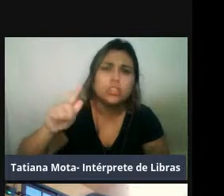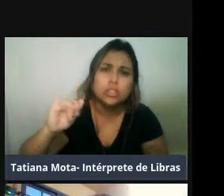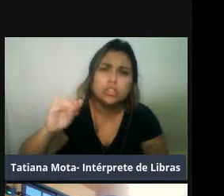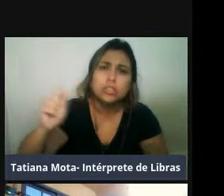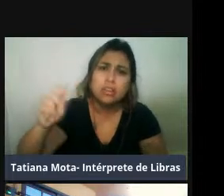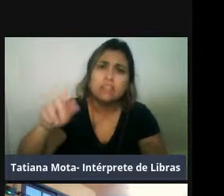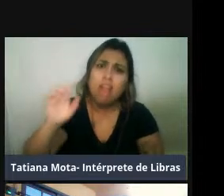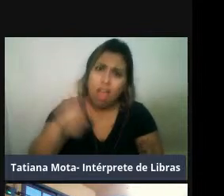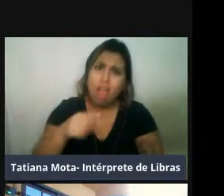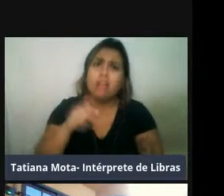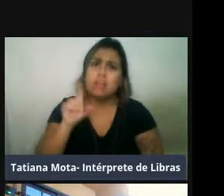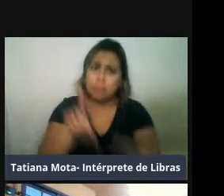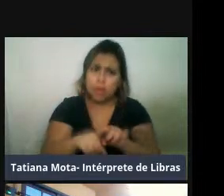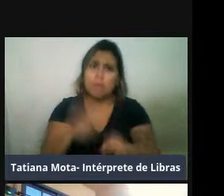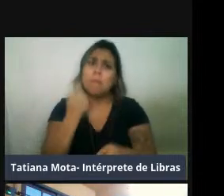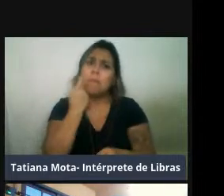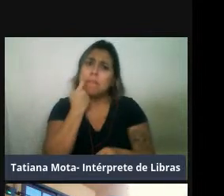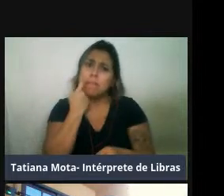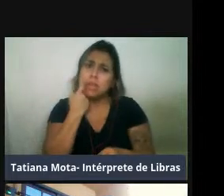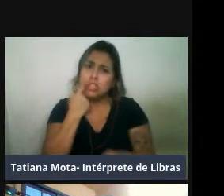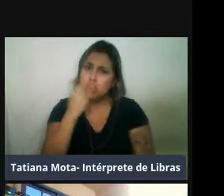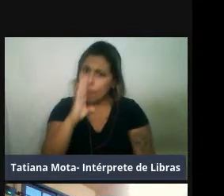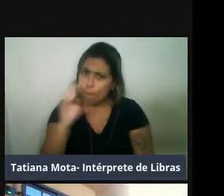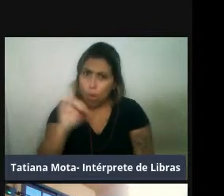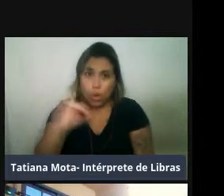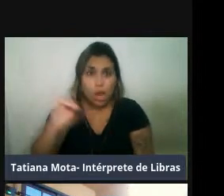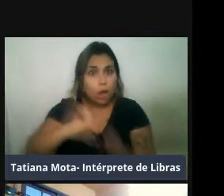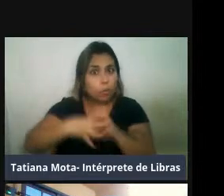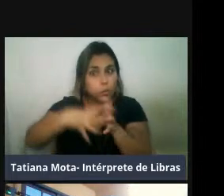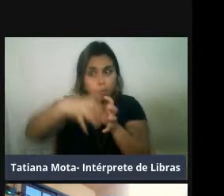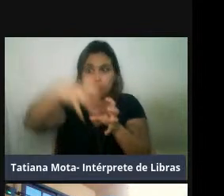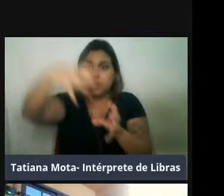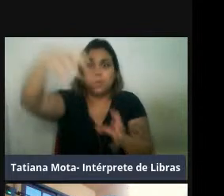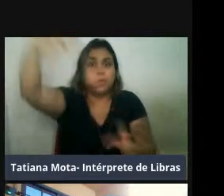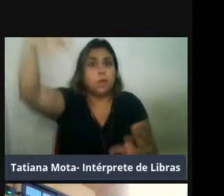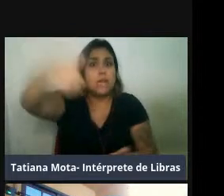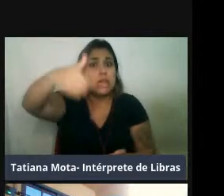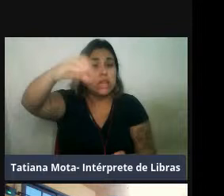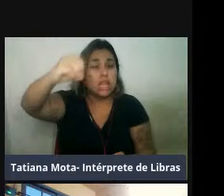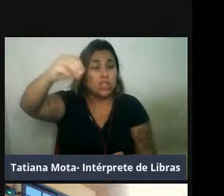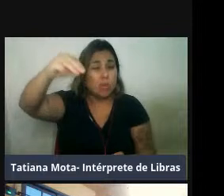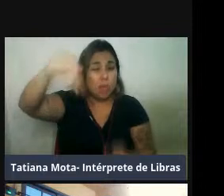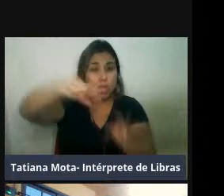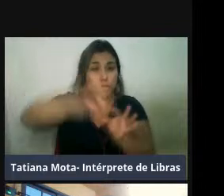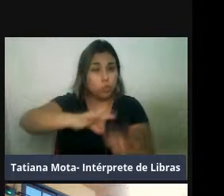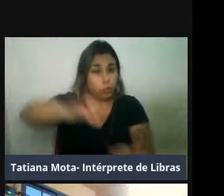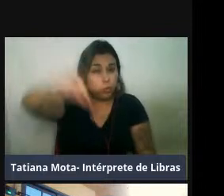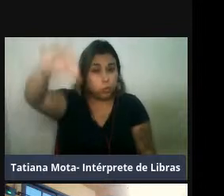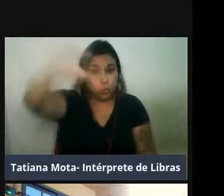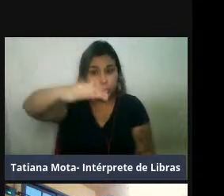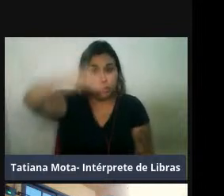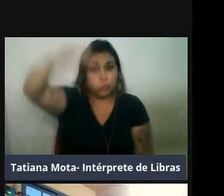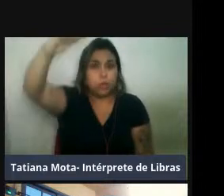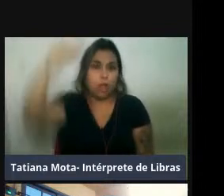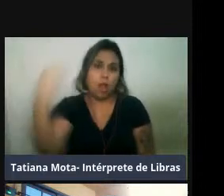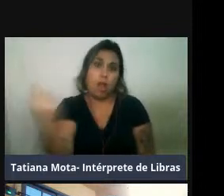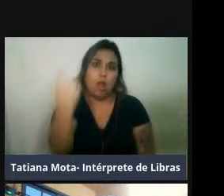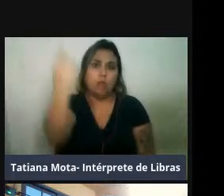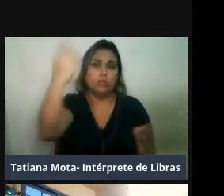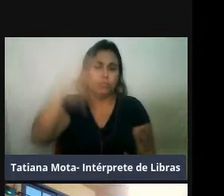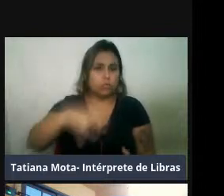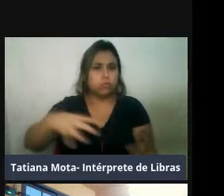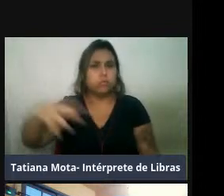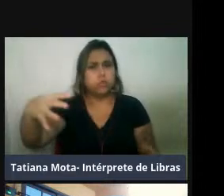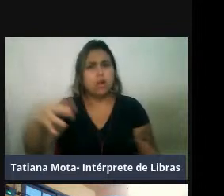gigante, mais ou menos isso, que tinha seus 9, 10 metros de comprimento, e que foi caçado lá no final do século